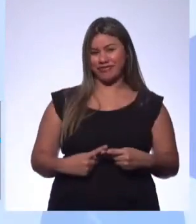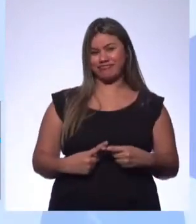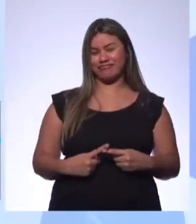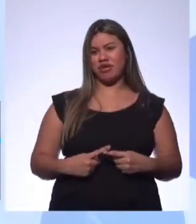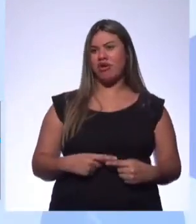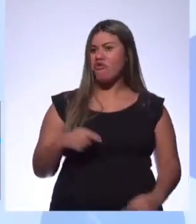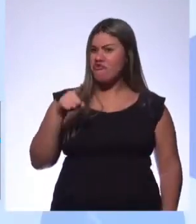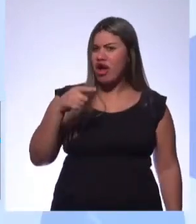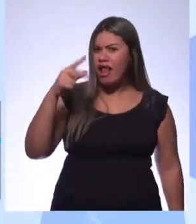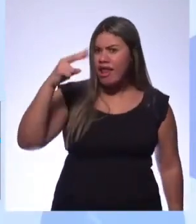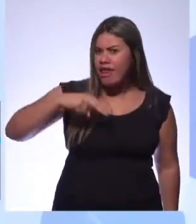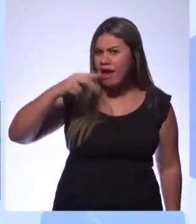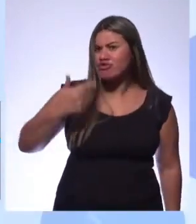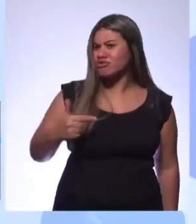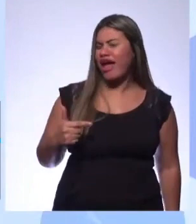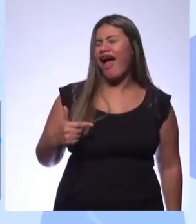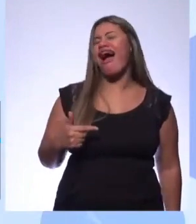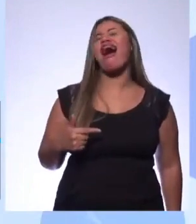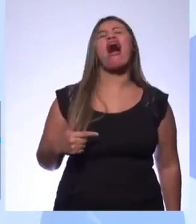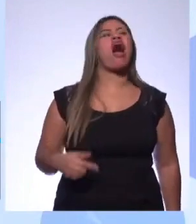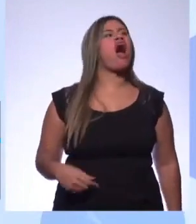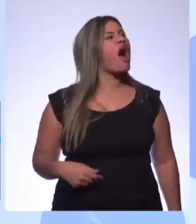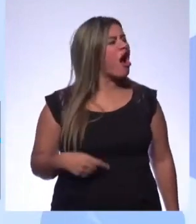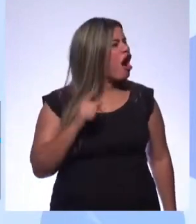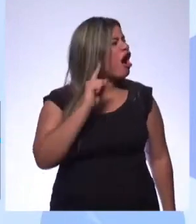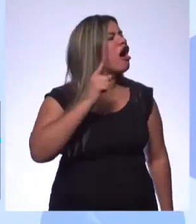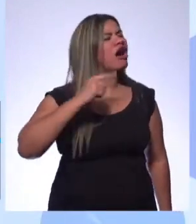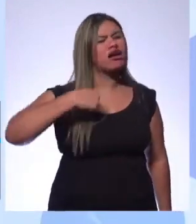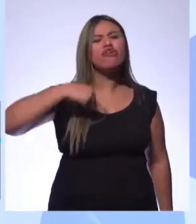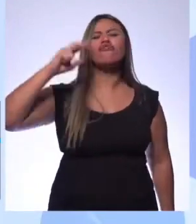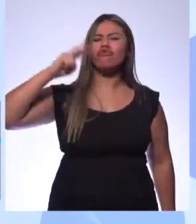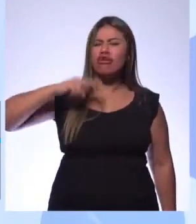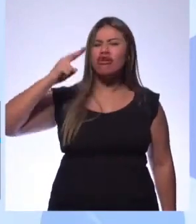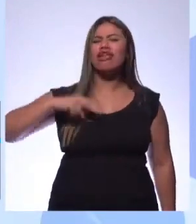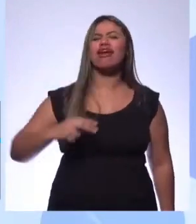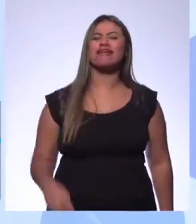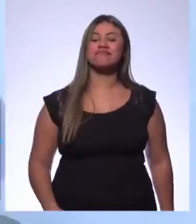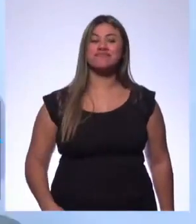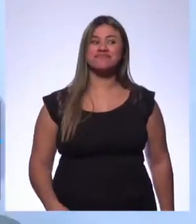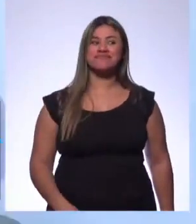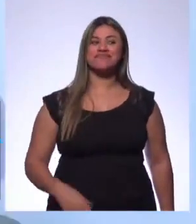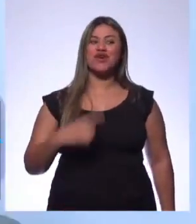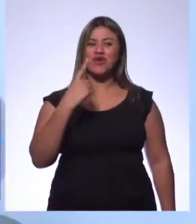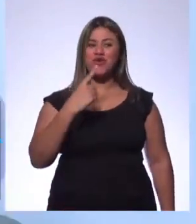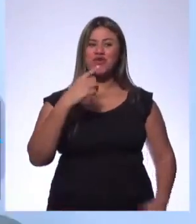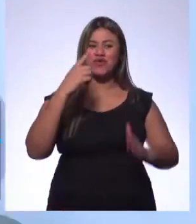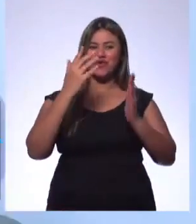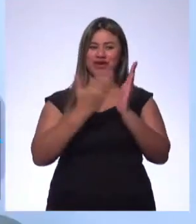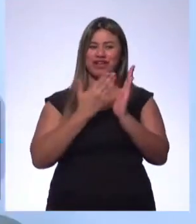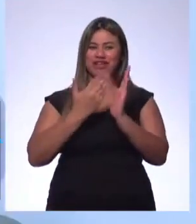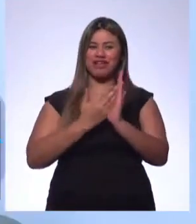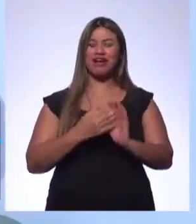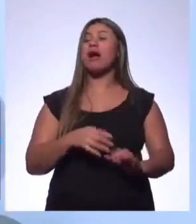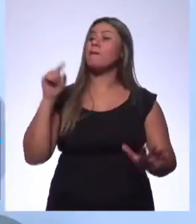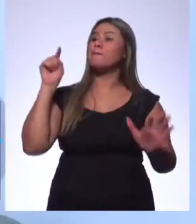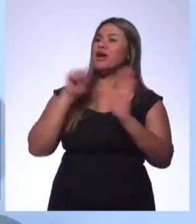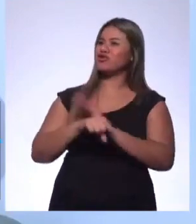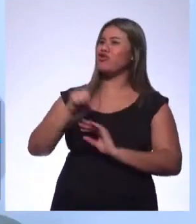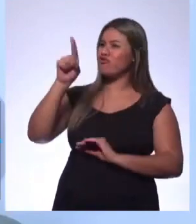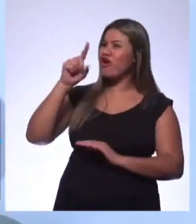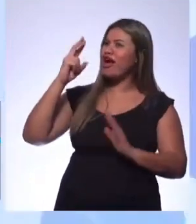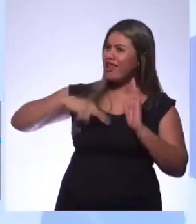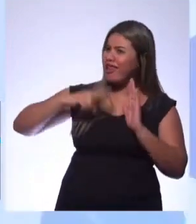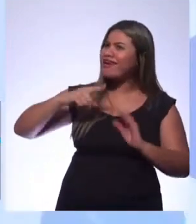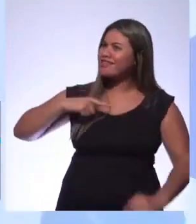Não vai ler? Leia, né? Um dos outros livros que estão lá, eu vou até dar spoiler aqui. Teve um aluno que já perguntou, você leu esse livro, professor